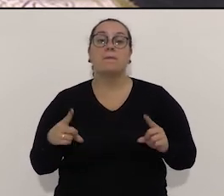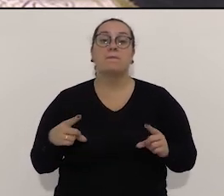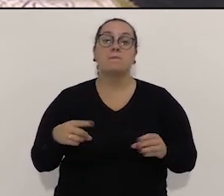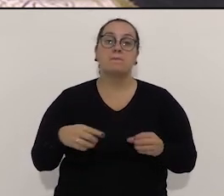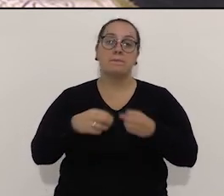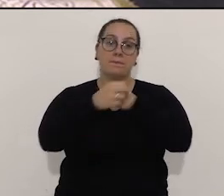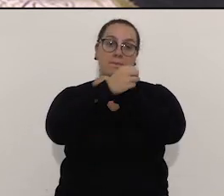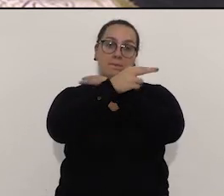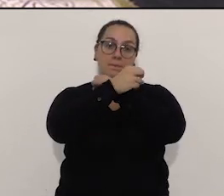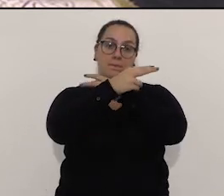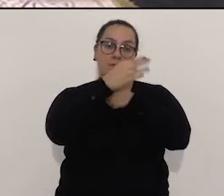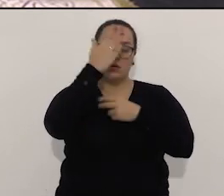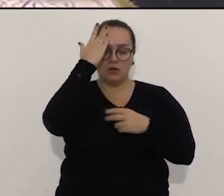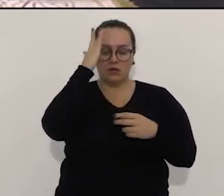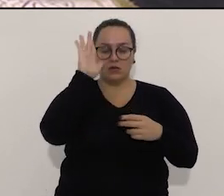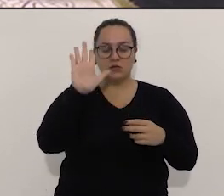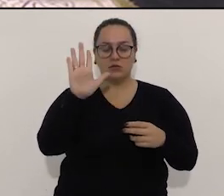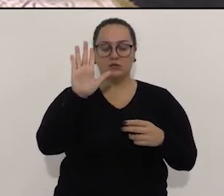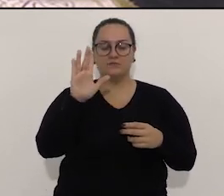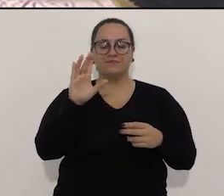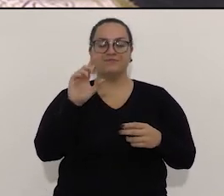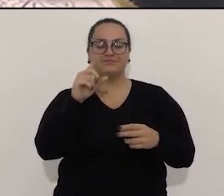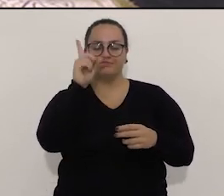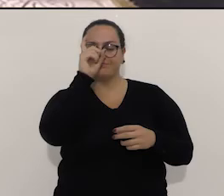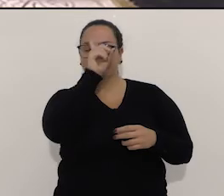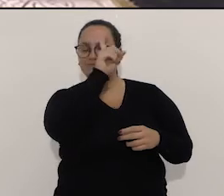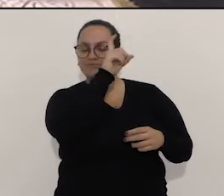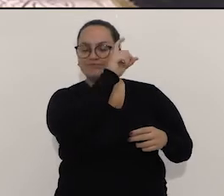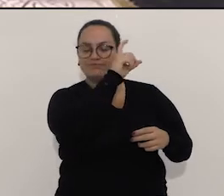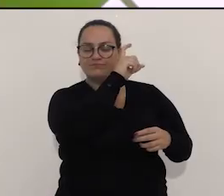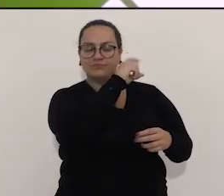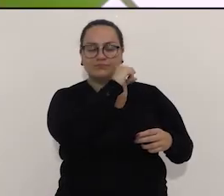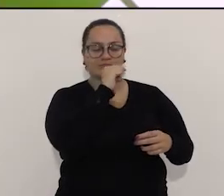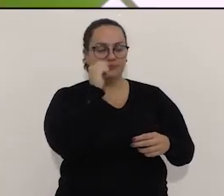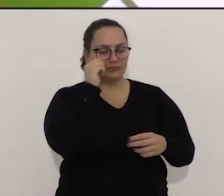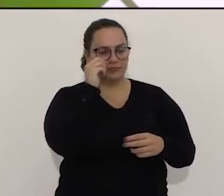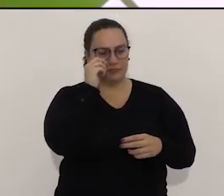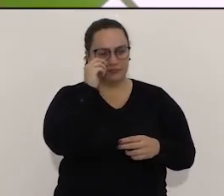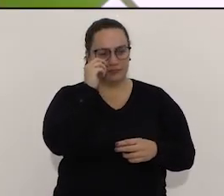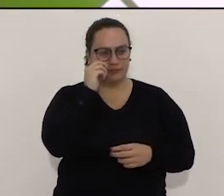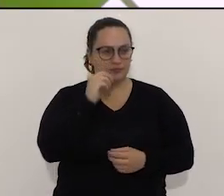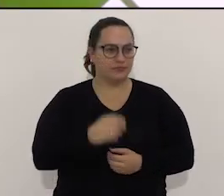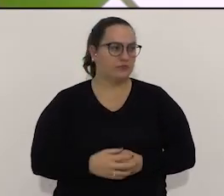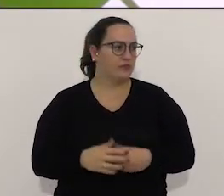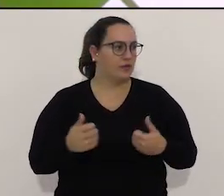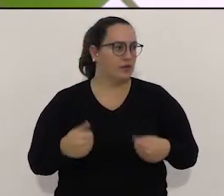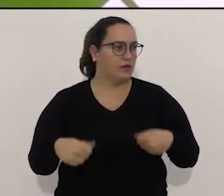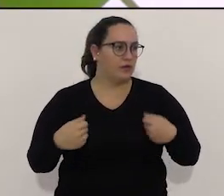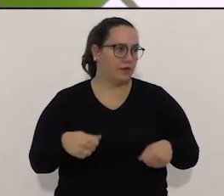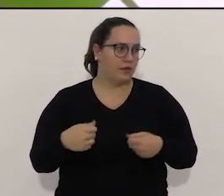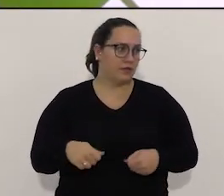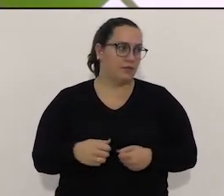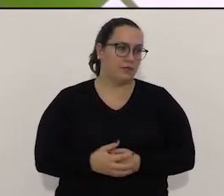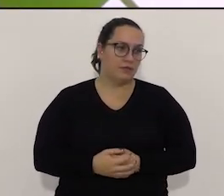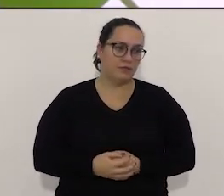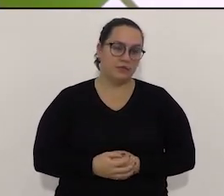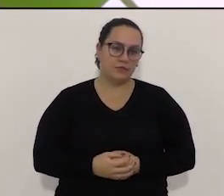municipalista, sei dos problemas. É aqui que a população bate na porta do prefeito para resolver os problemas. Então, precisamos estar